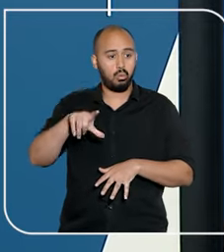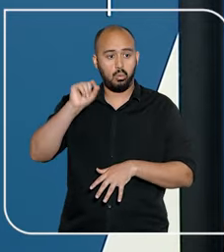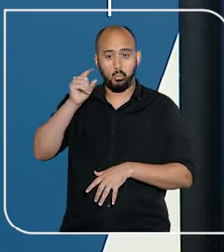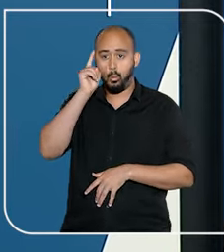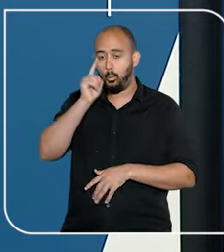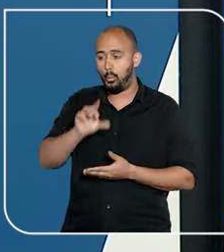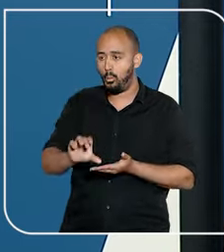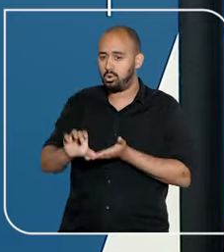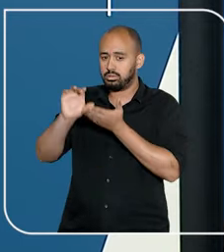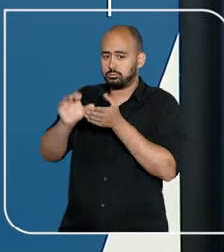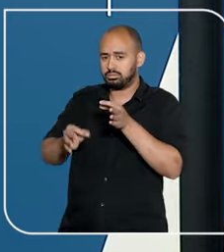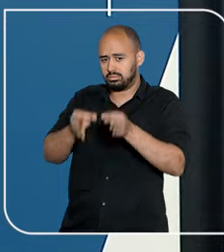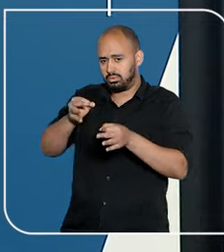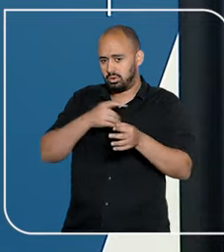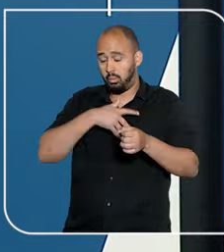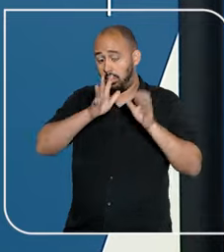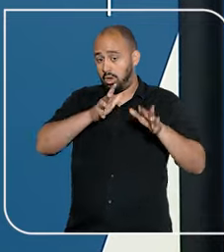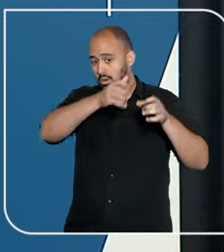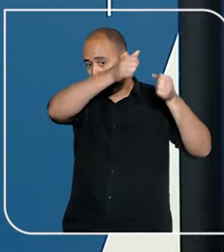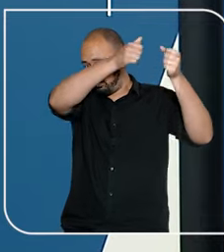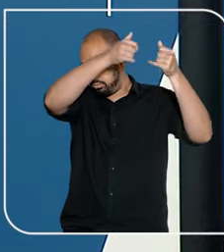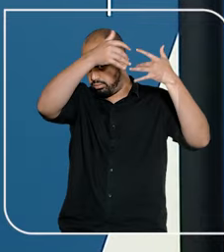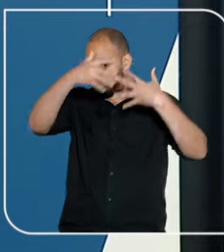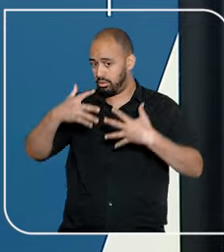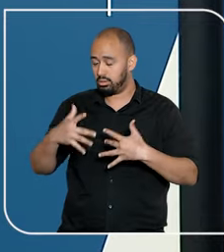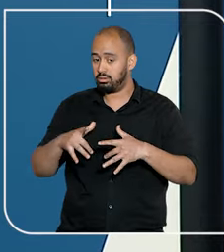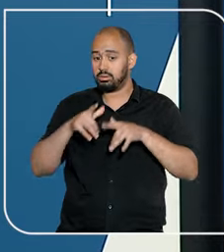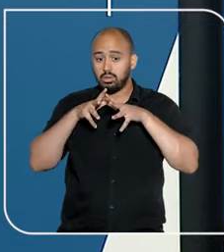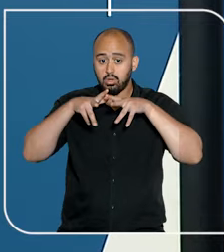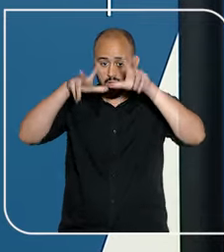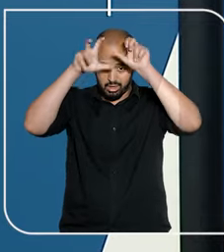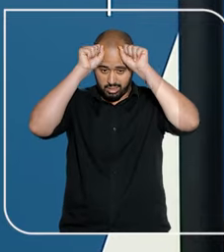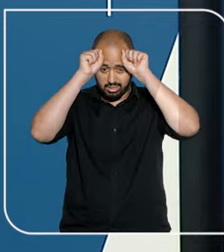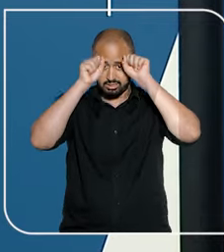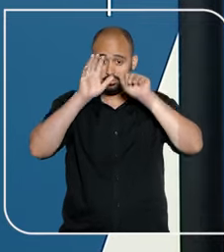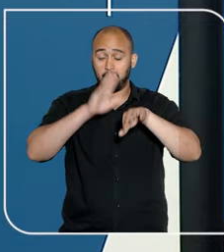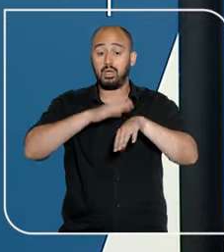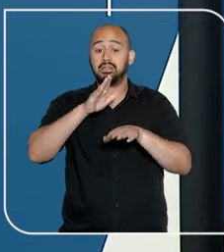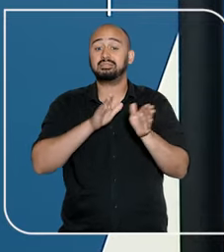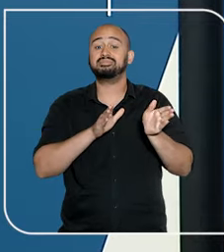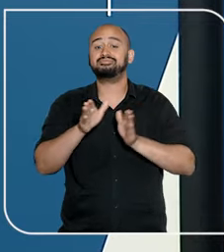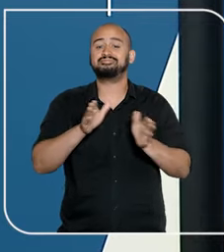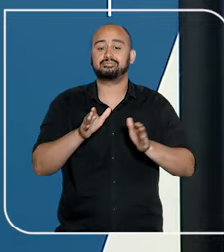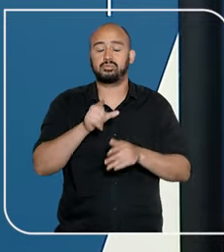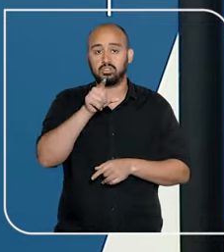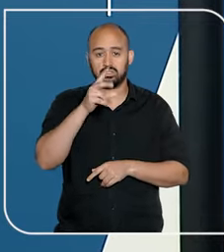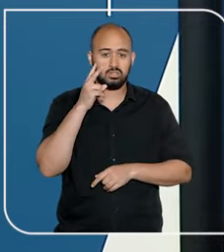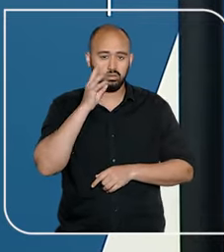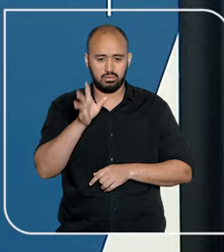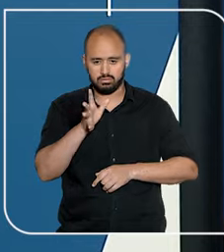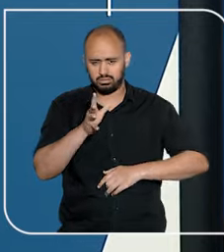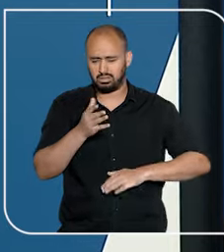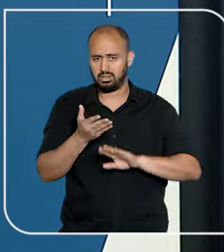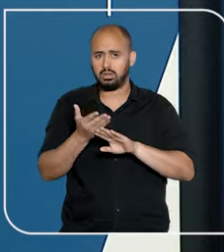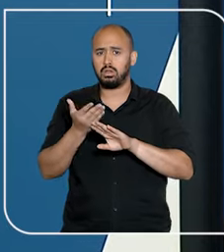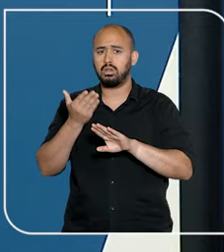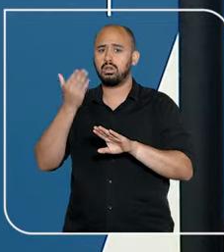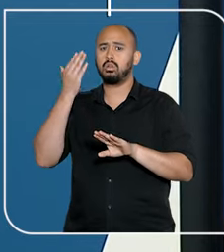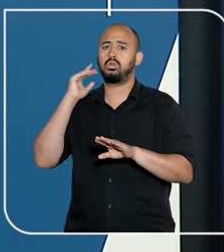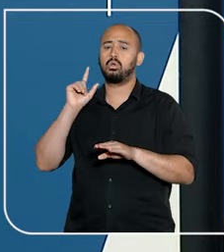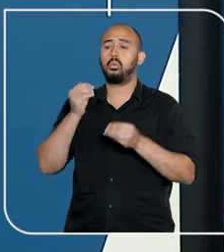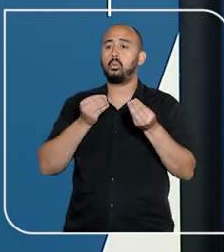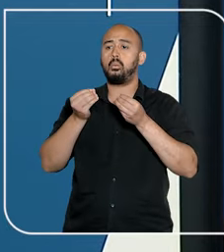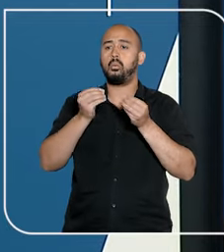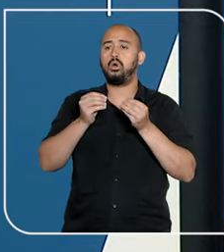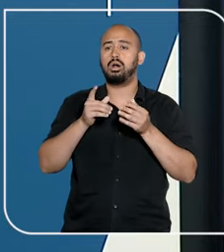chegou a hora de escolher um conceito jurídico para te explicar com uma linguagem acessível. Você já deve ter visto no